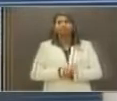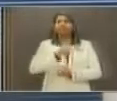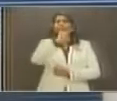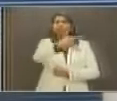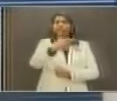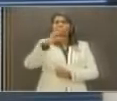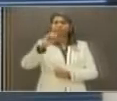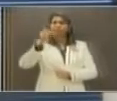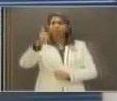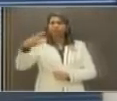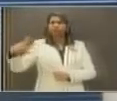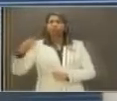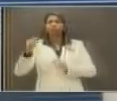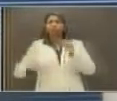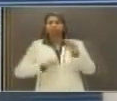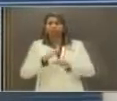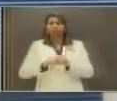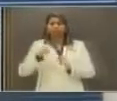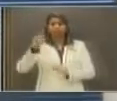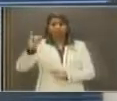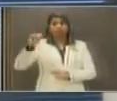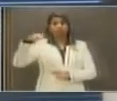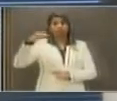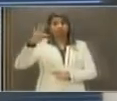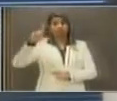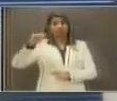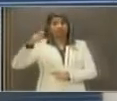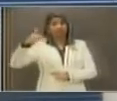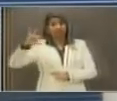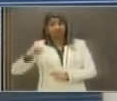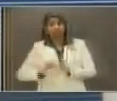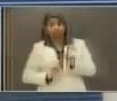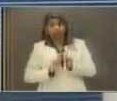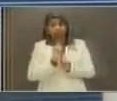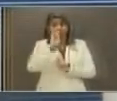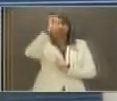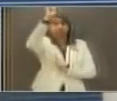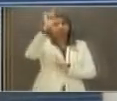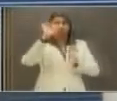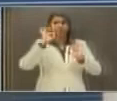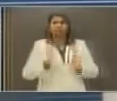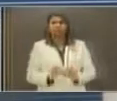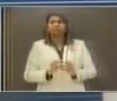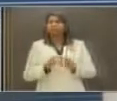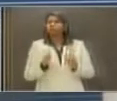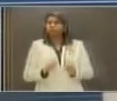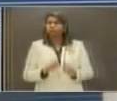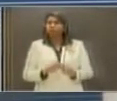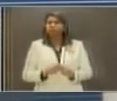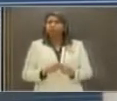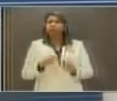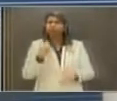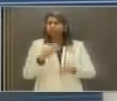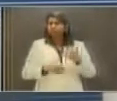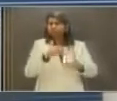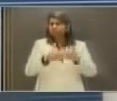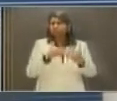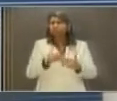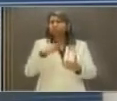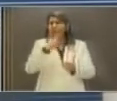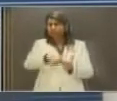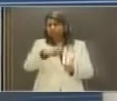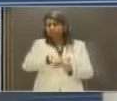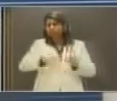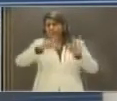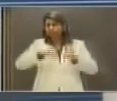a inflação batendo no teto e um crescimento pífio que talvez nos leve à recessão no fechamento do